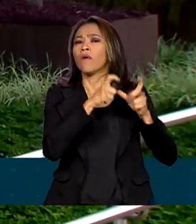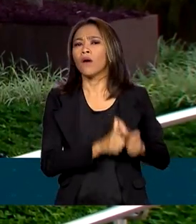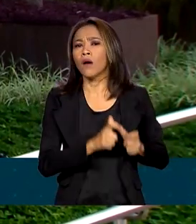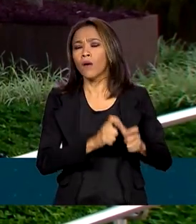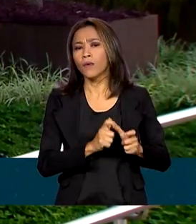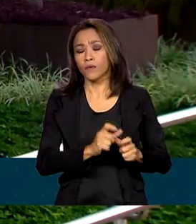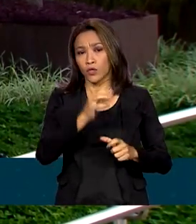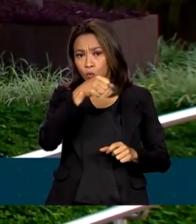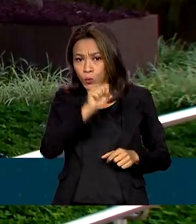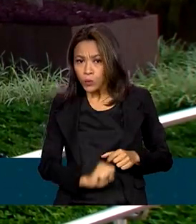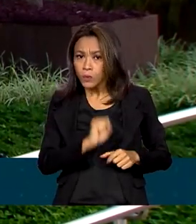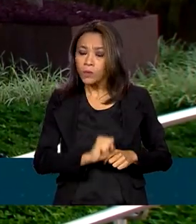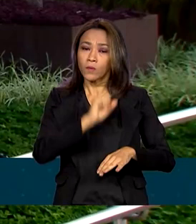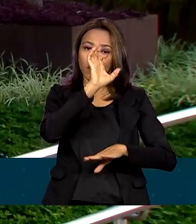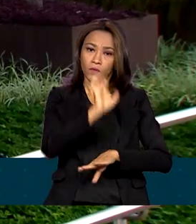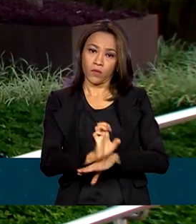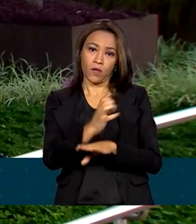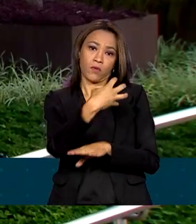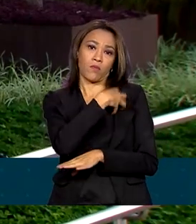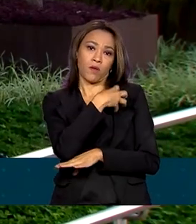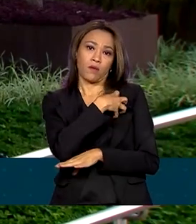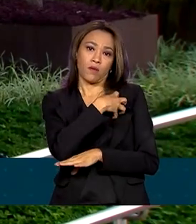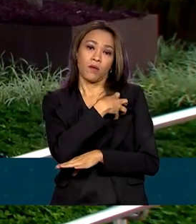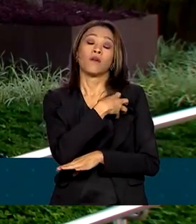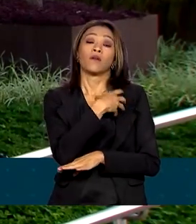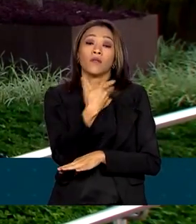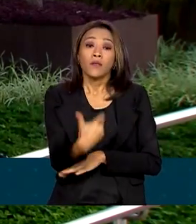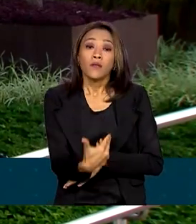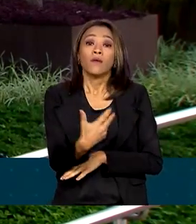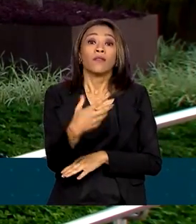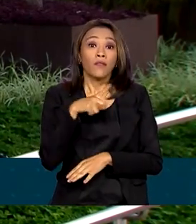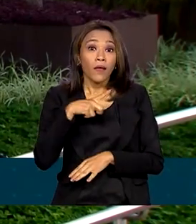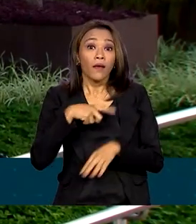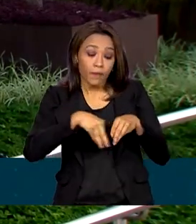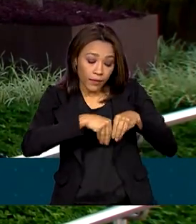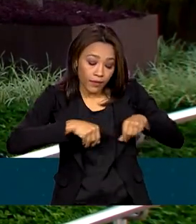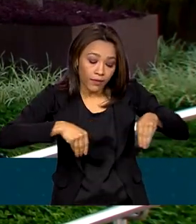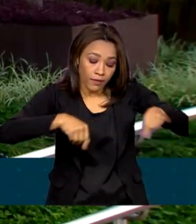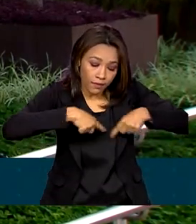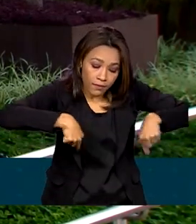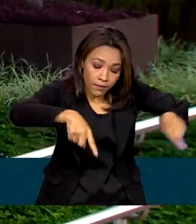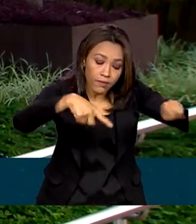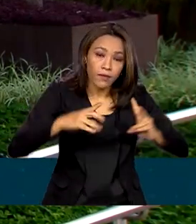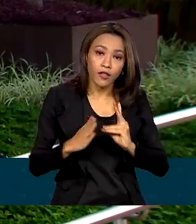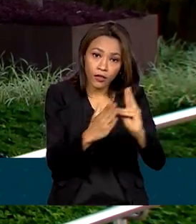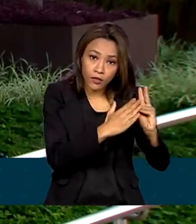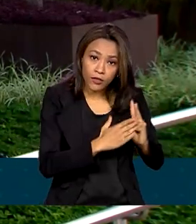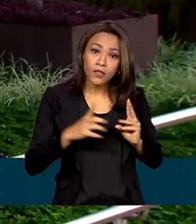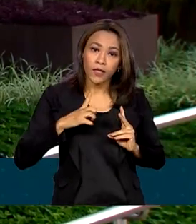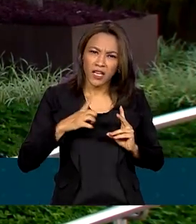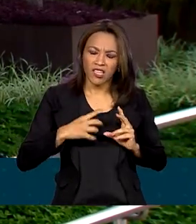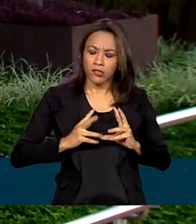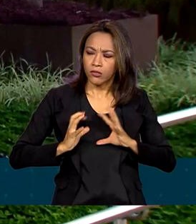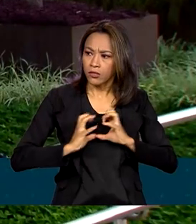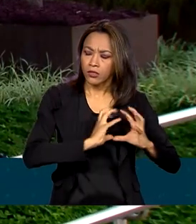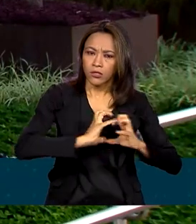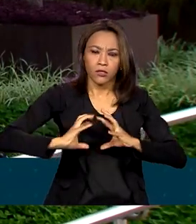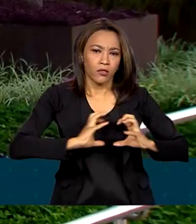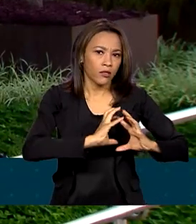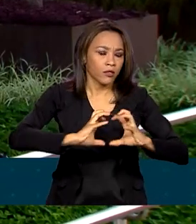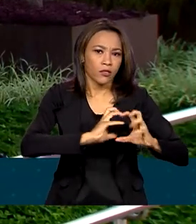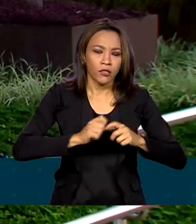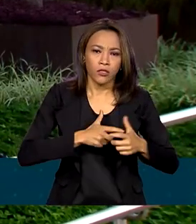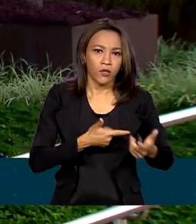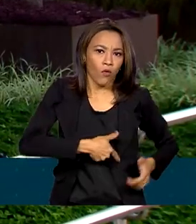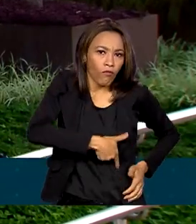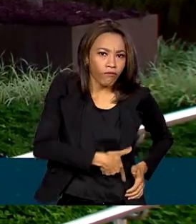no extremo sul da Bahia. Na região fica a terra indígena Barra Velha, local de intensos conflitos com fazendeiros.